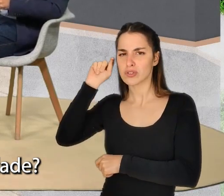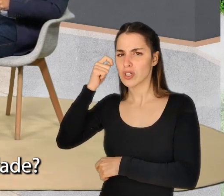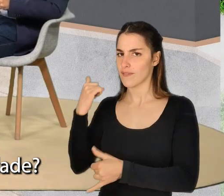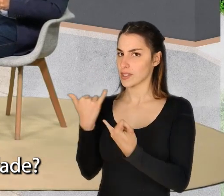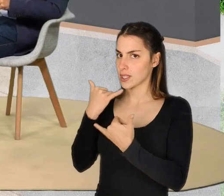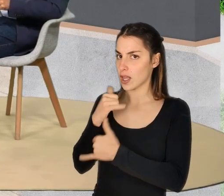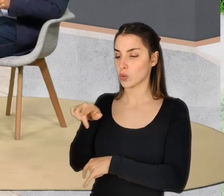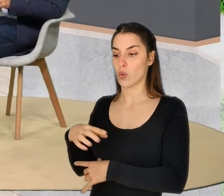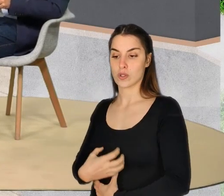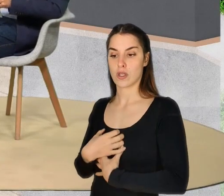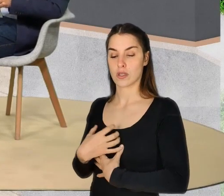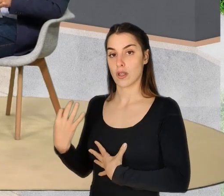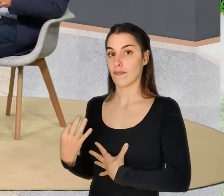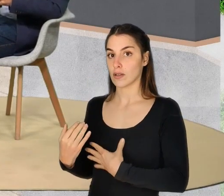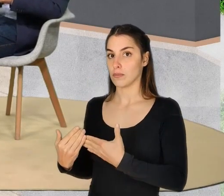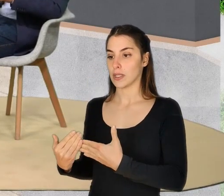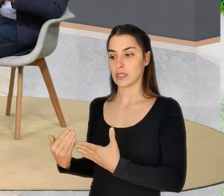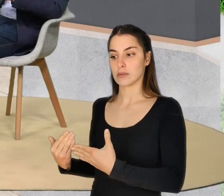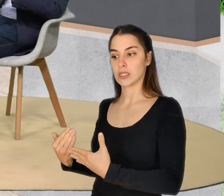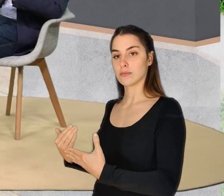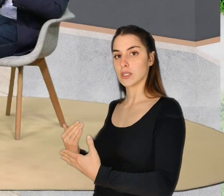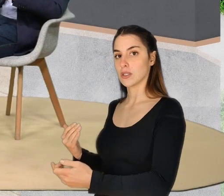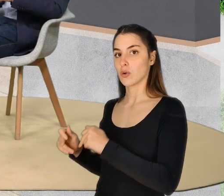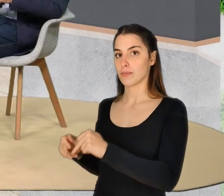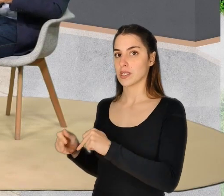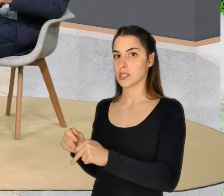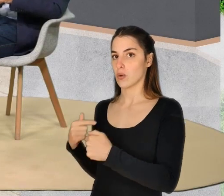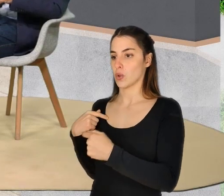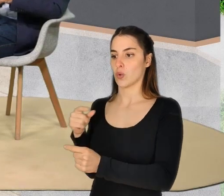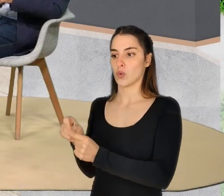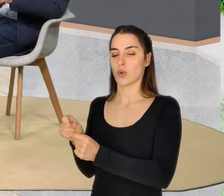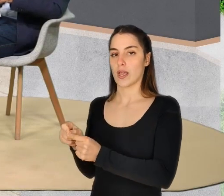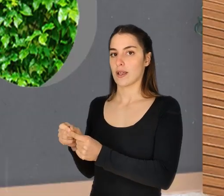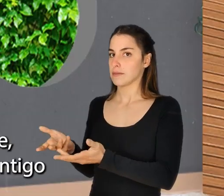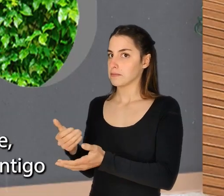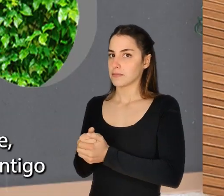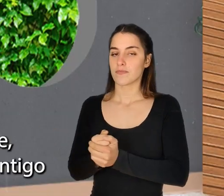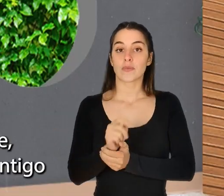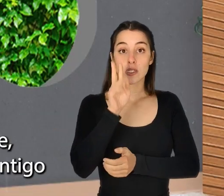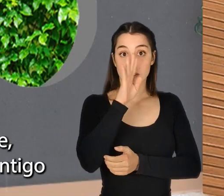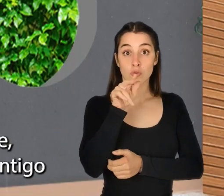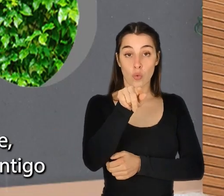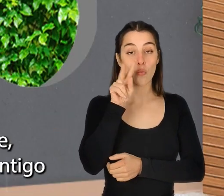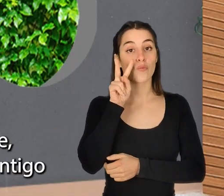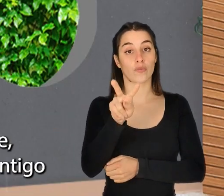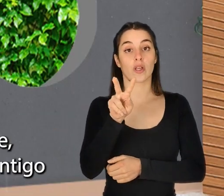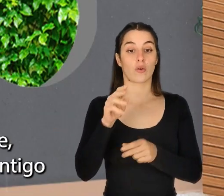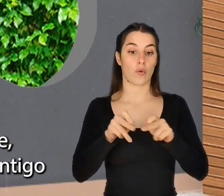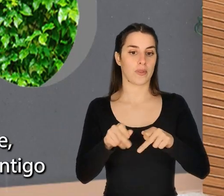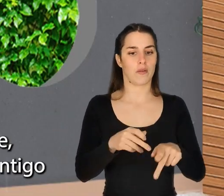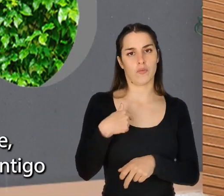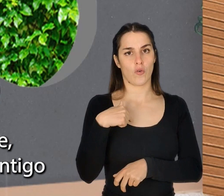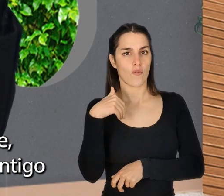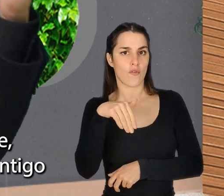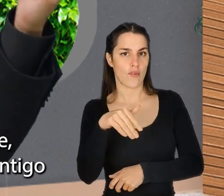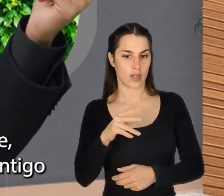prejudicar a felicidade quando tu sentes que estás em competição com um colega? Se tu olhares para a competitividade, como, por exemplo,